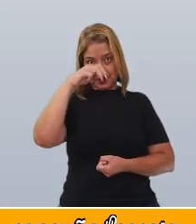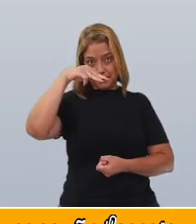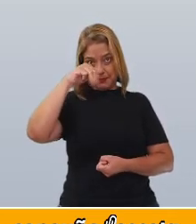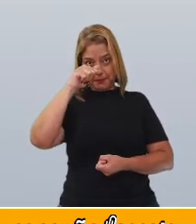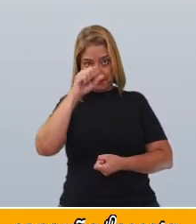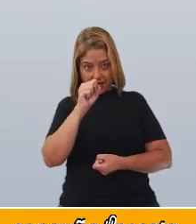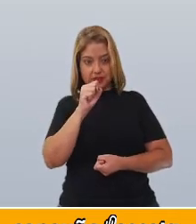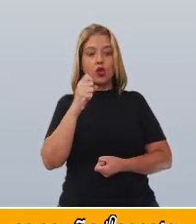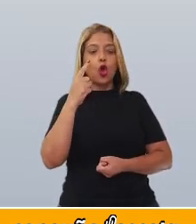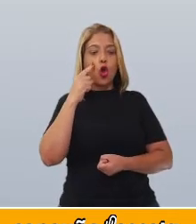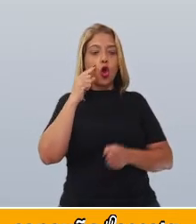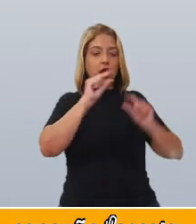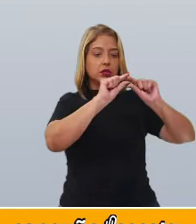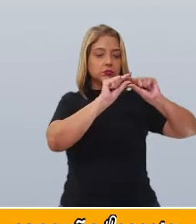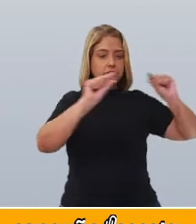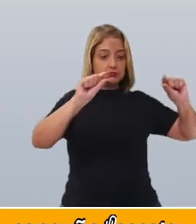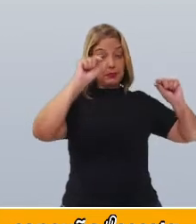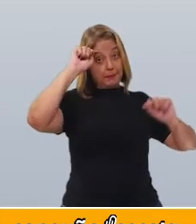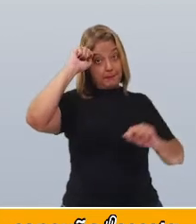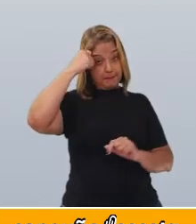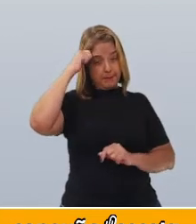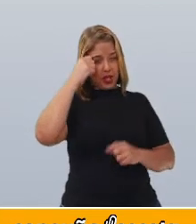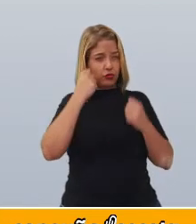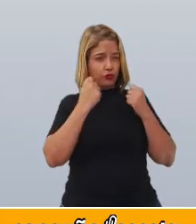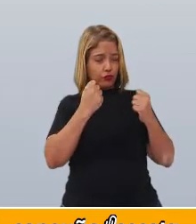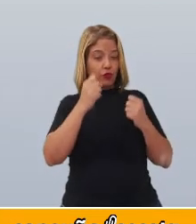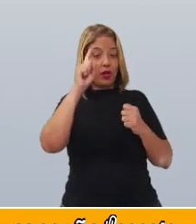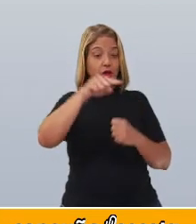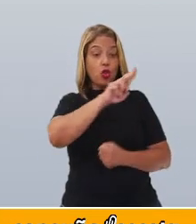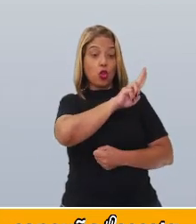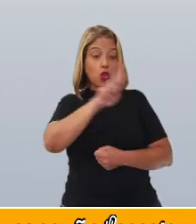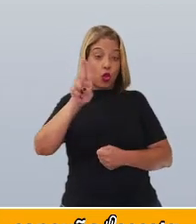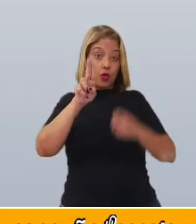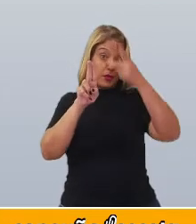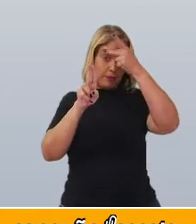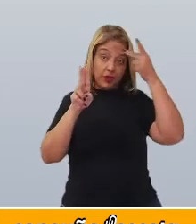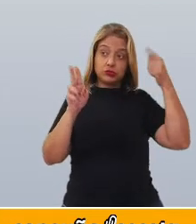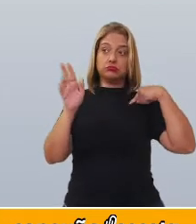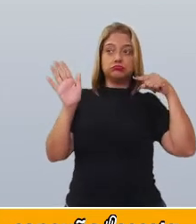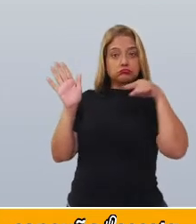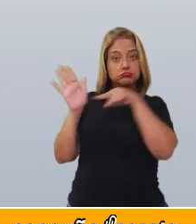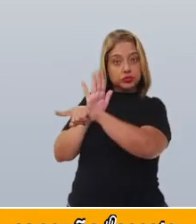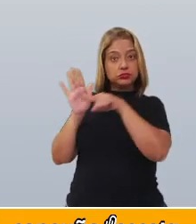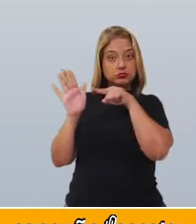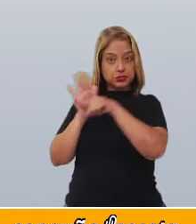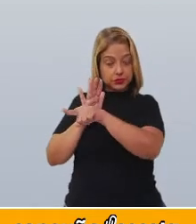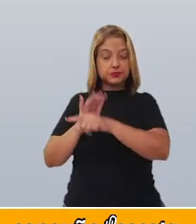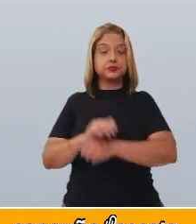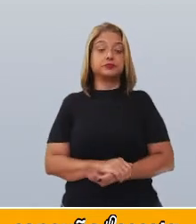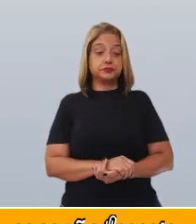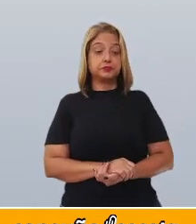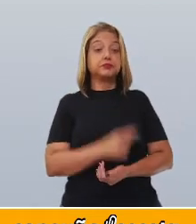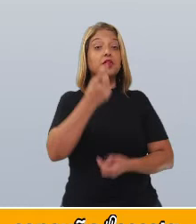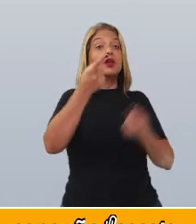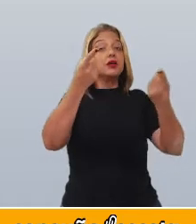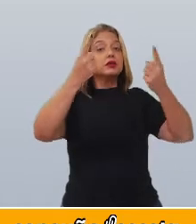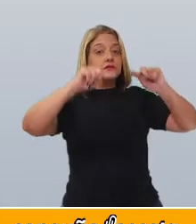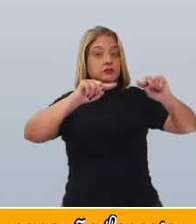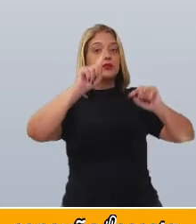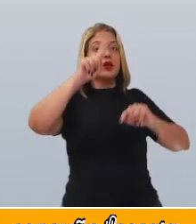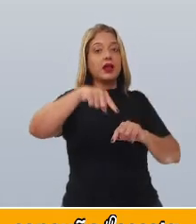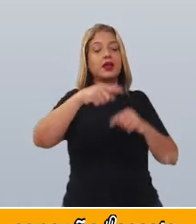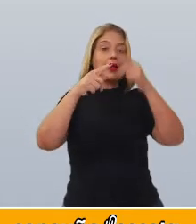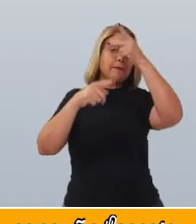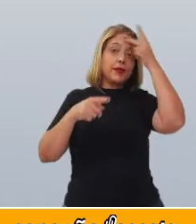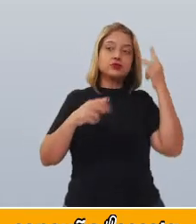em negrito o nome do entrevistador, que, no caso, é o portal, e logo em seguida a pergunta.